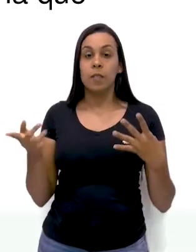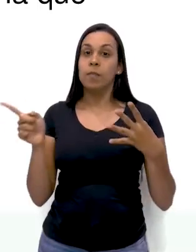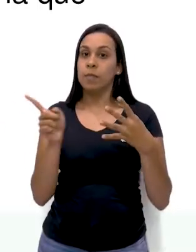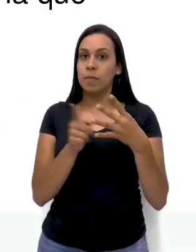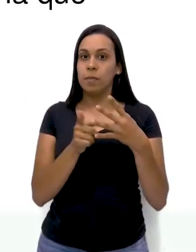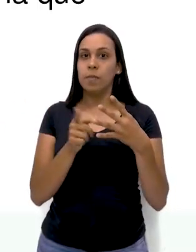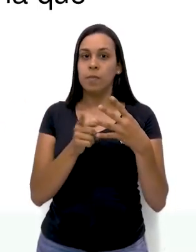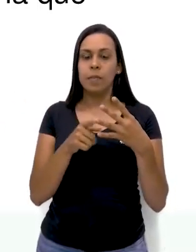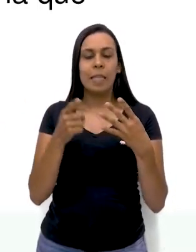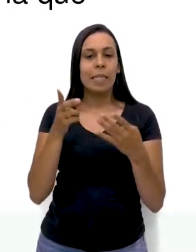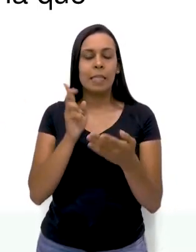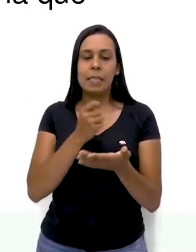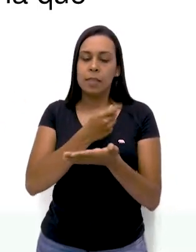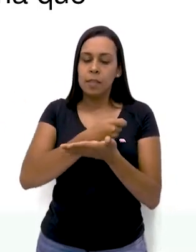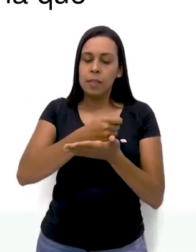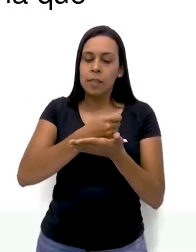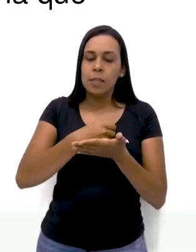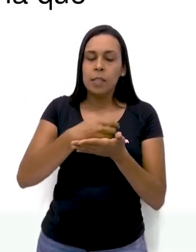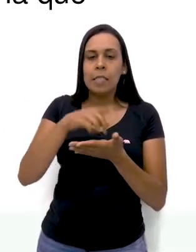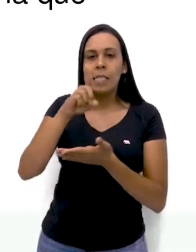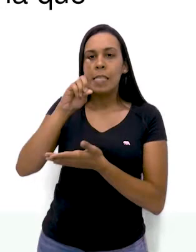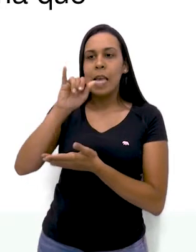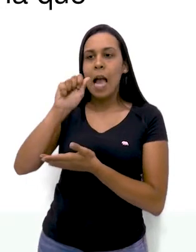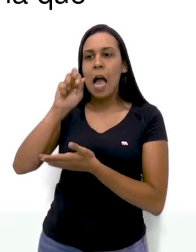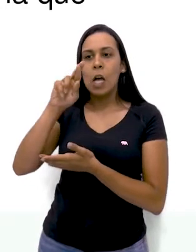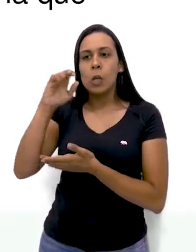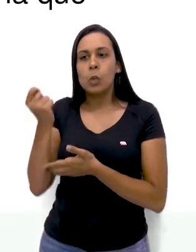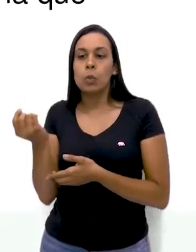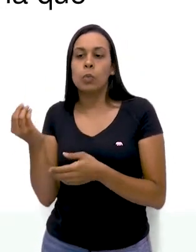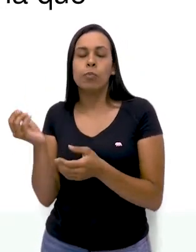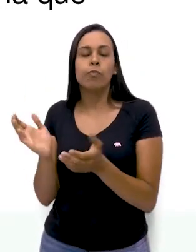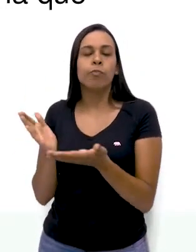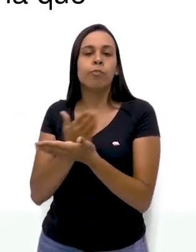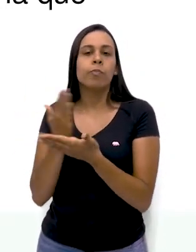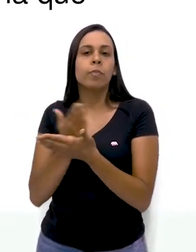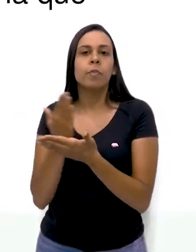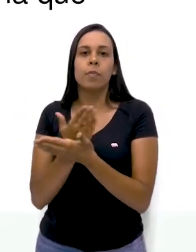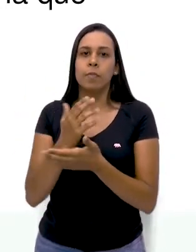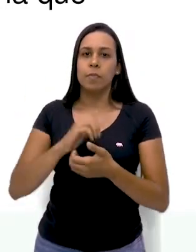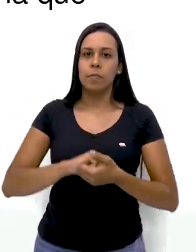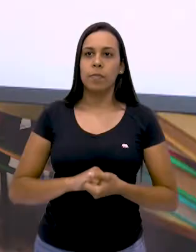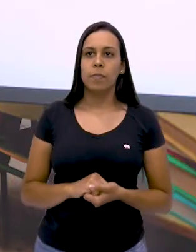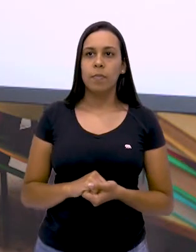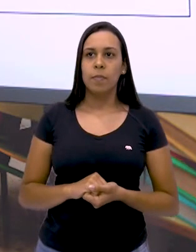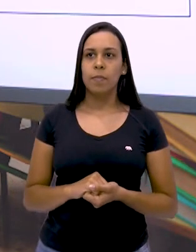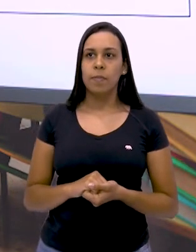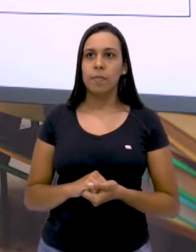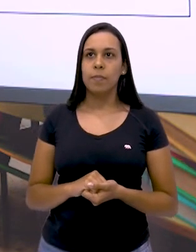Escrevia seu diário em cadernos. Muito bem.